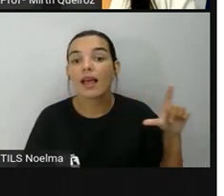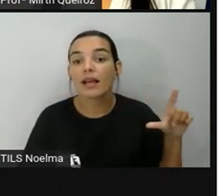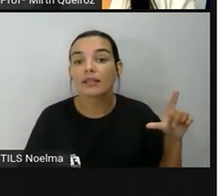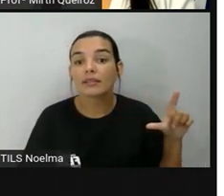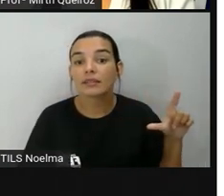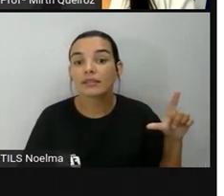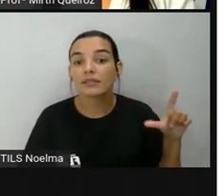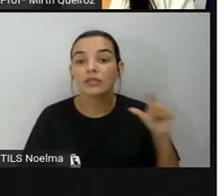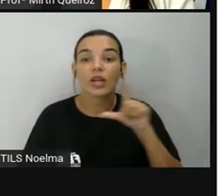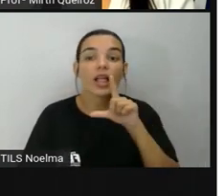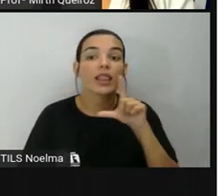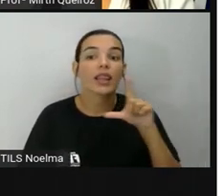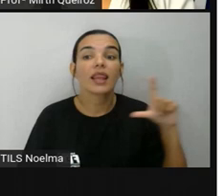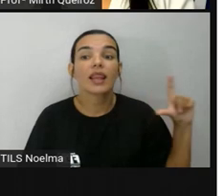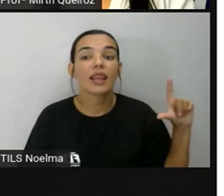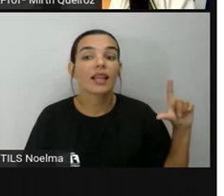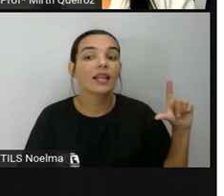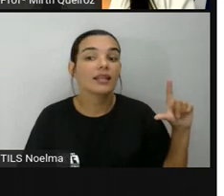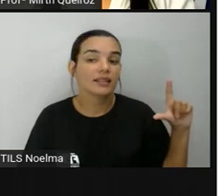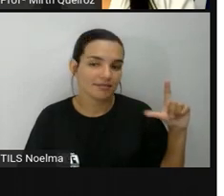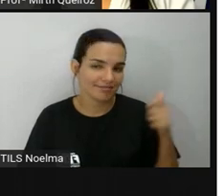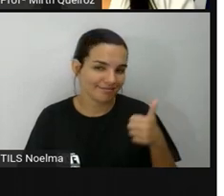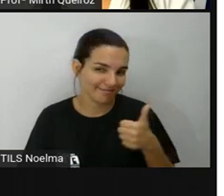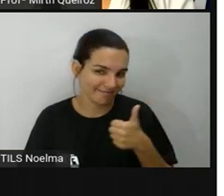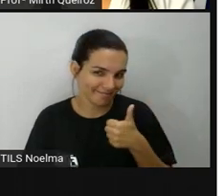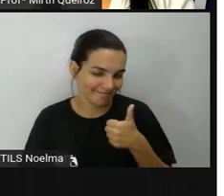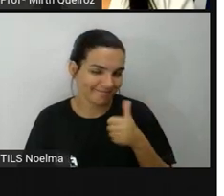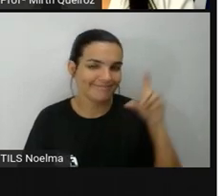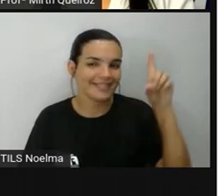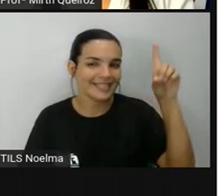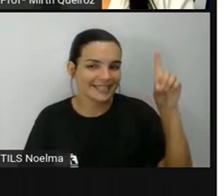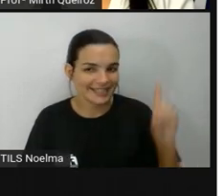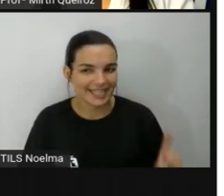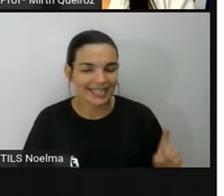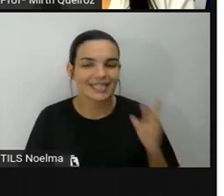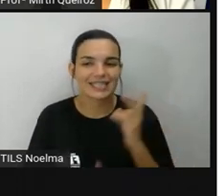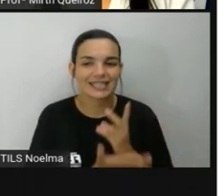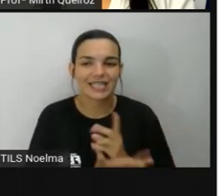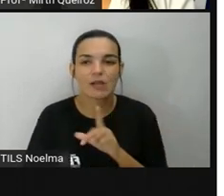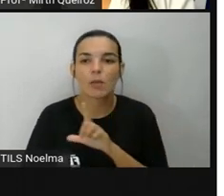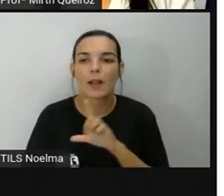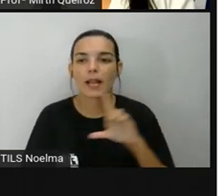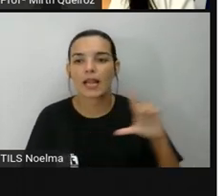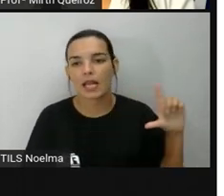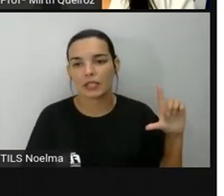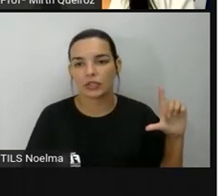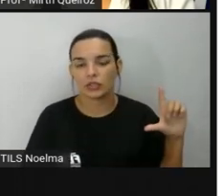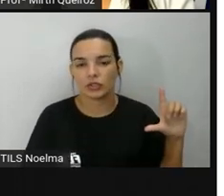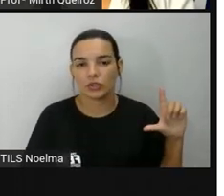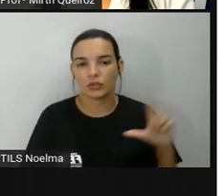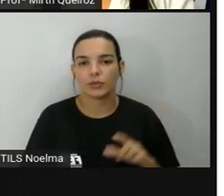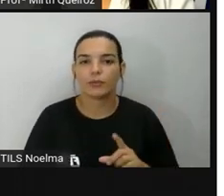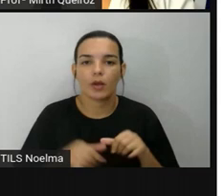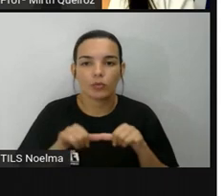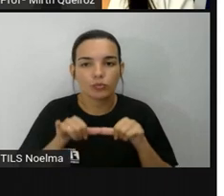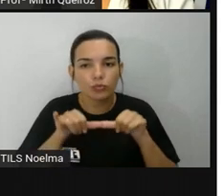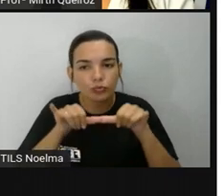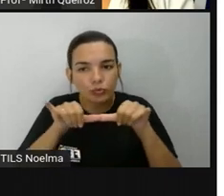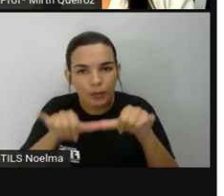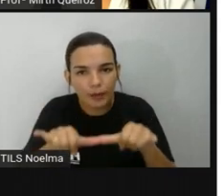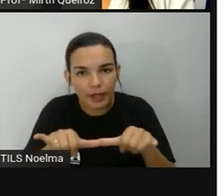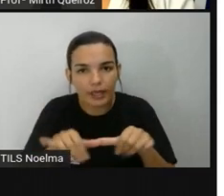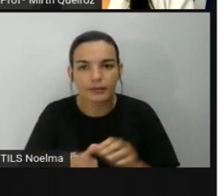Norte. A direita, a direita é o quê? Leste, né? Que é onde o sol, ele nasce. O supermercado aqui, então,